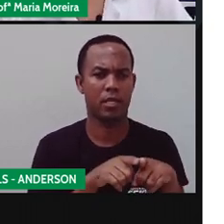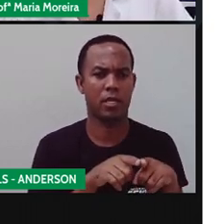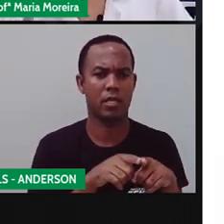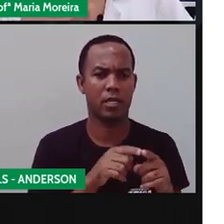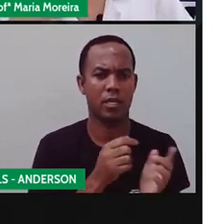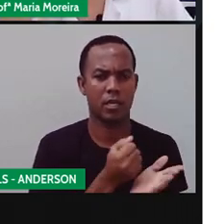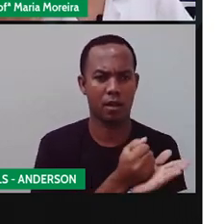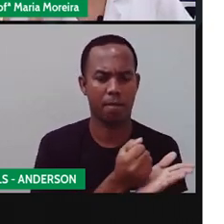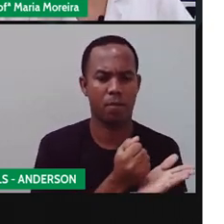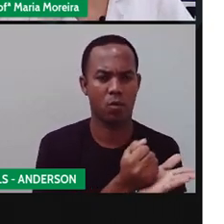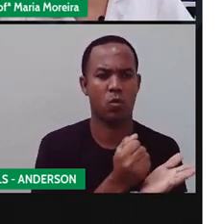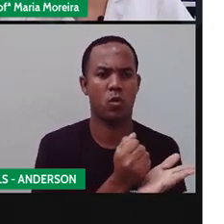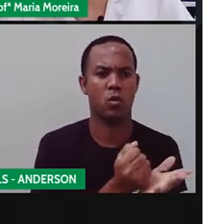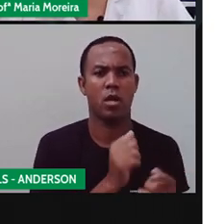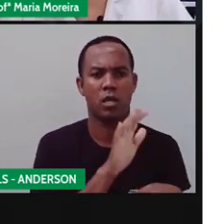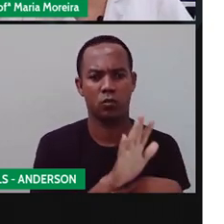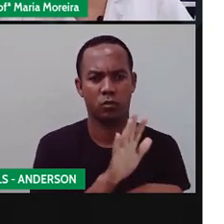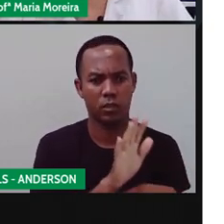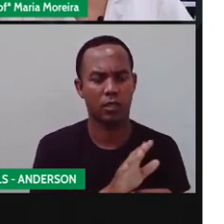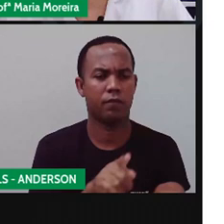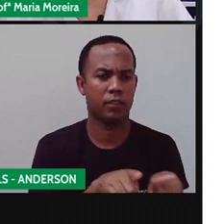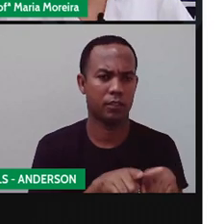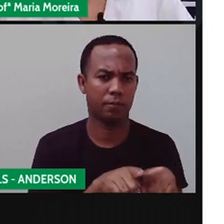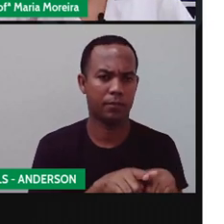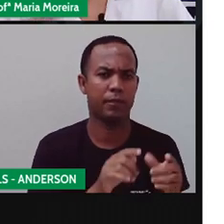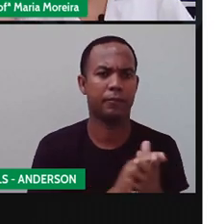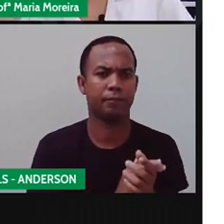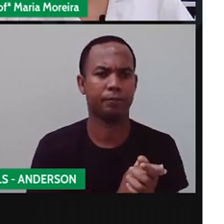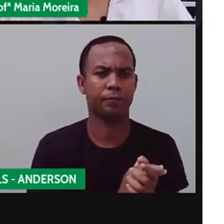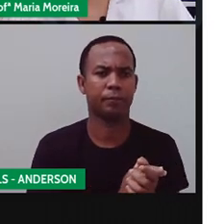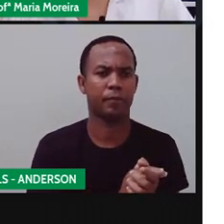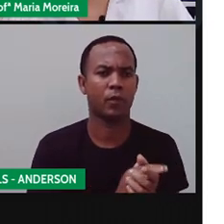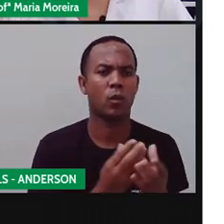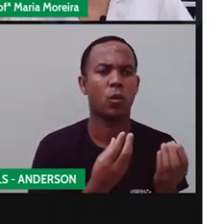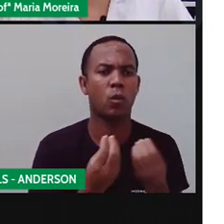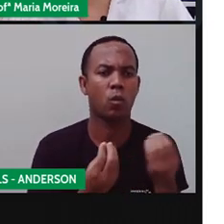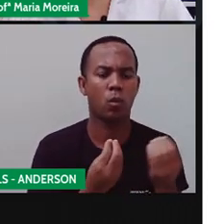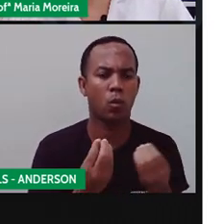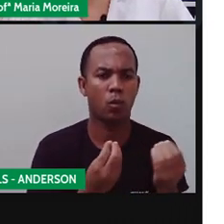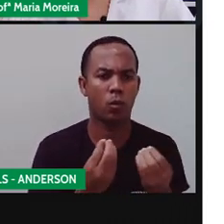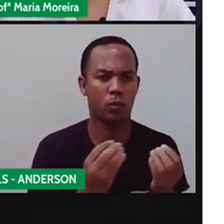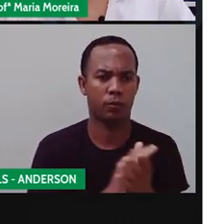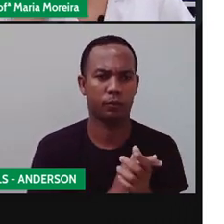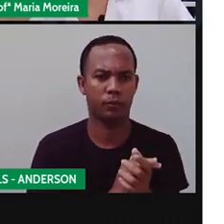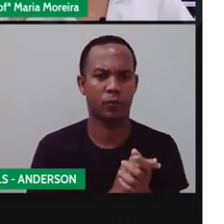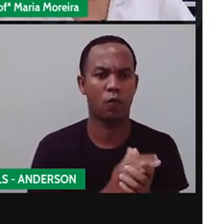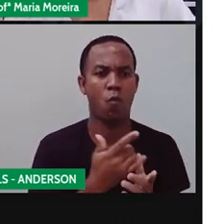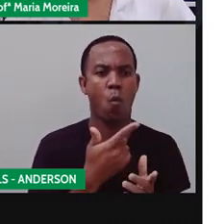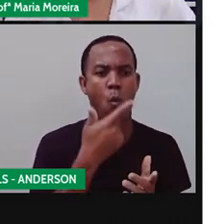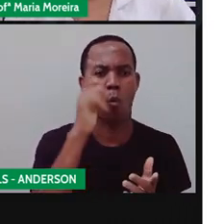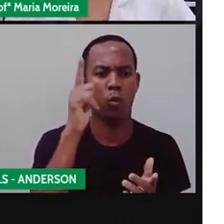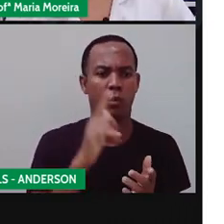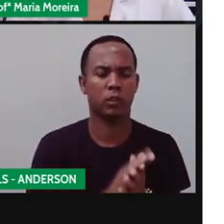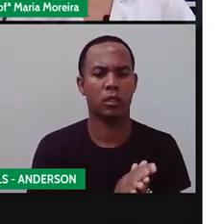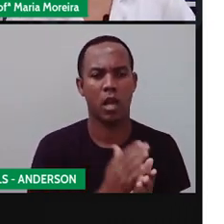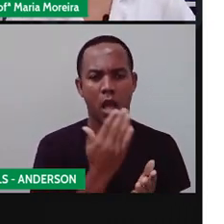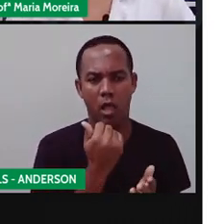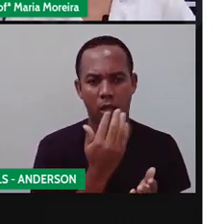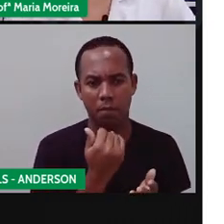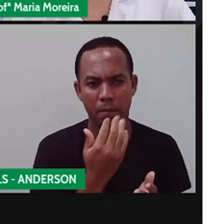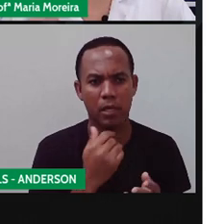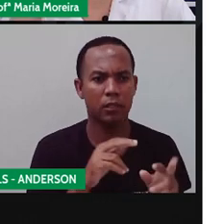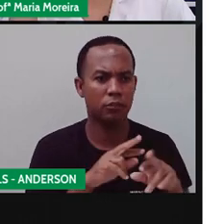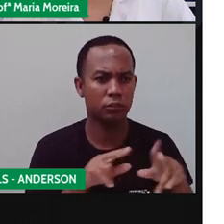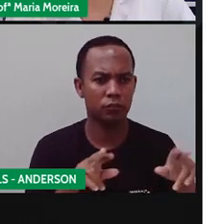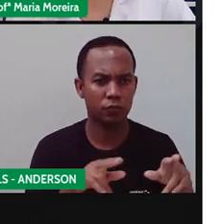medicina alternativa que a Pró tá falando com vocês, né? A medicina não convencional. Fora a questão do se alimentar,